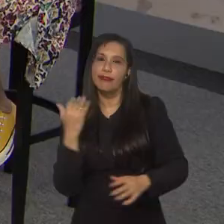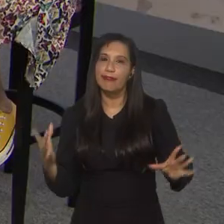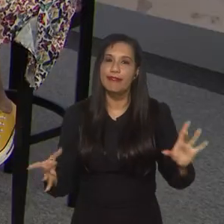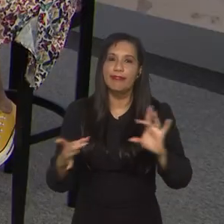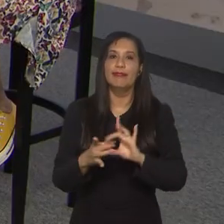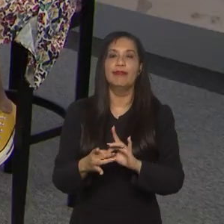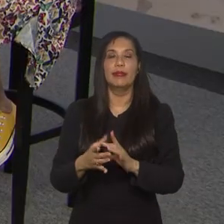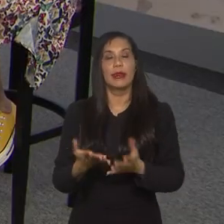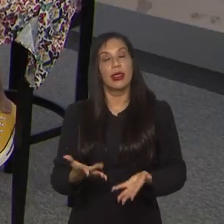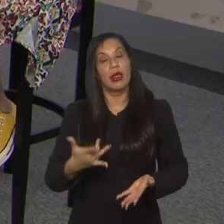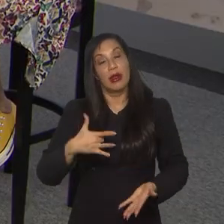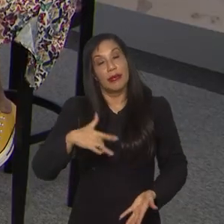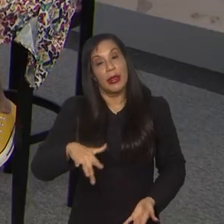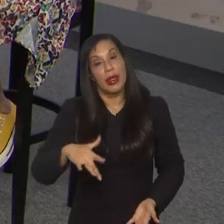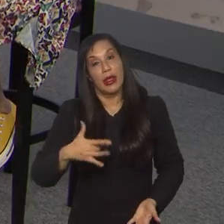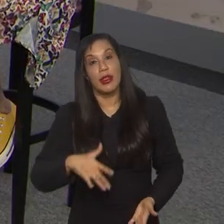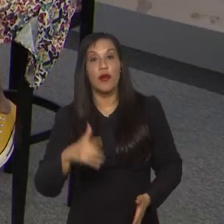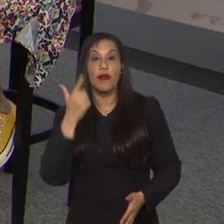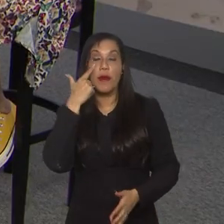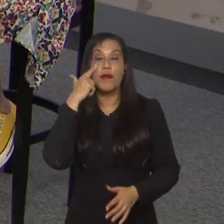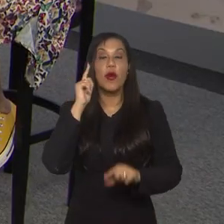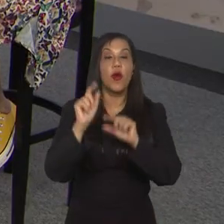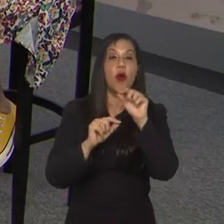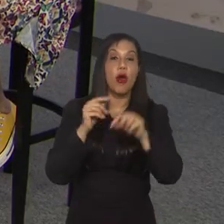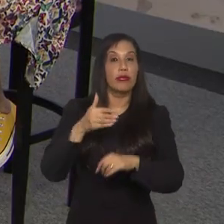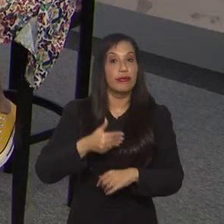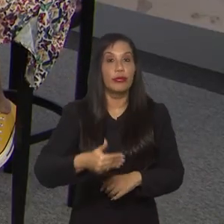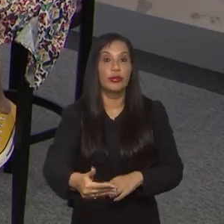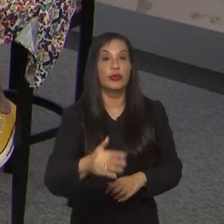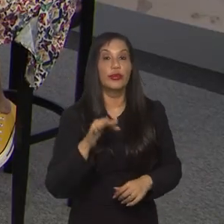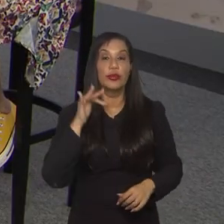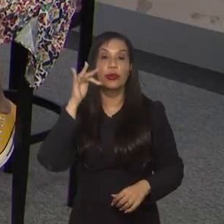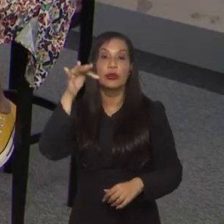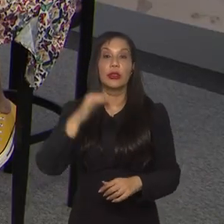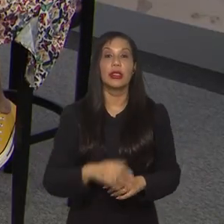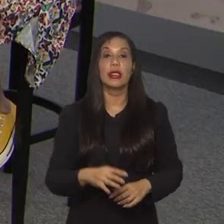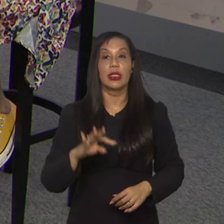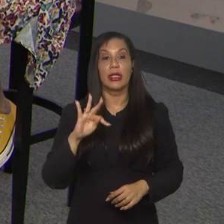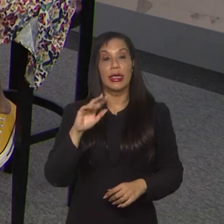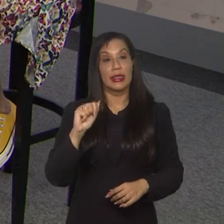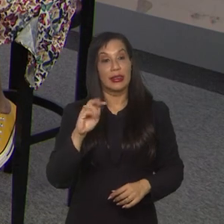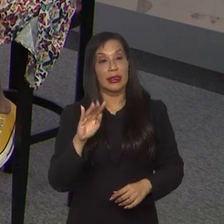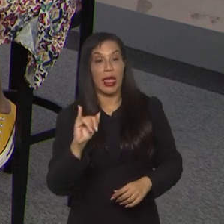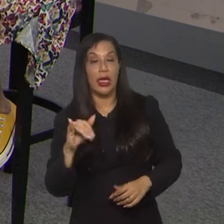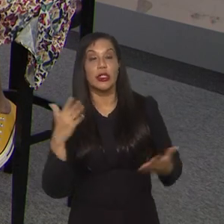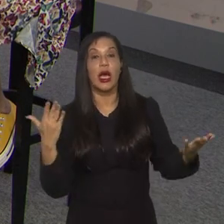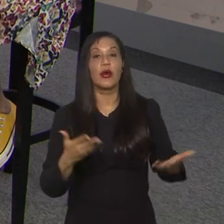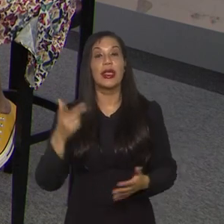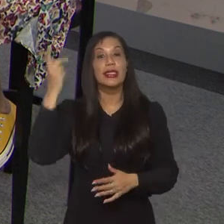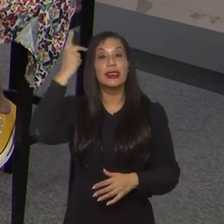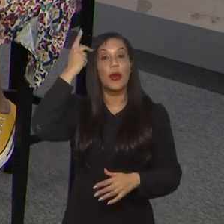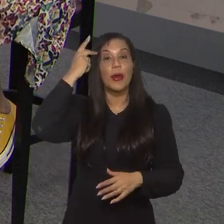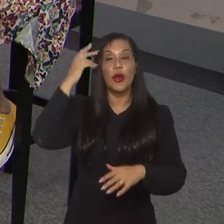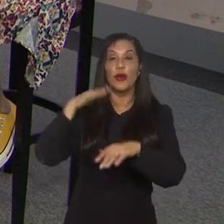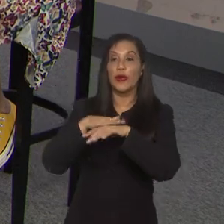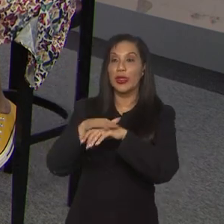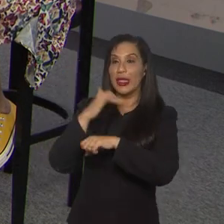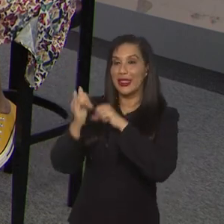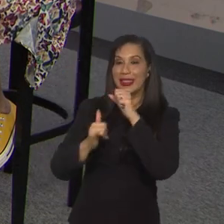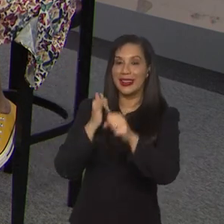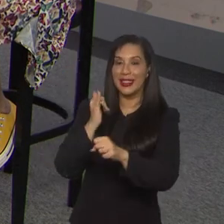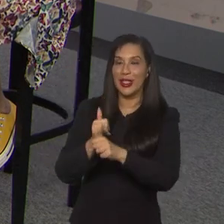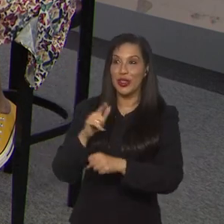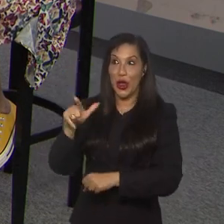pena tomar aqui. Vamos ver, vamos ver como é vai ser daqui para frente. Tati, vamos para São Paulo agora falar com a nossa